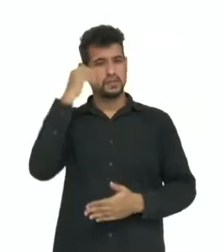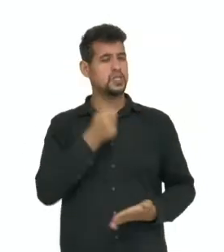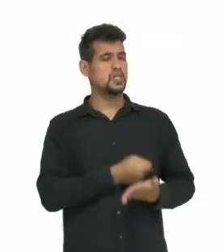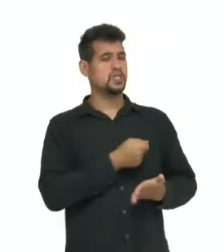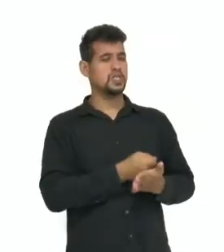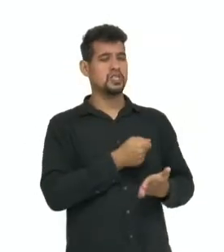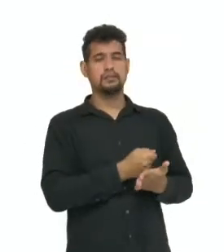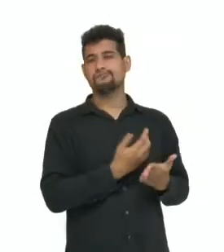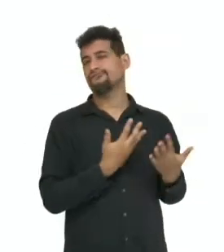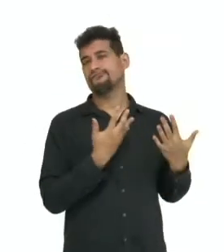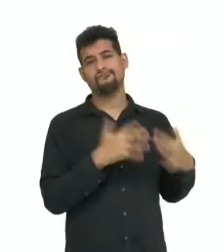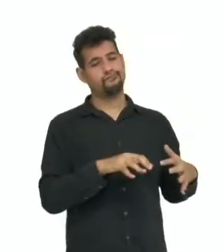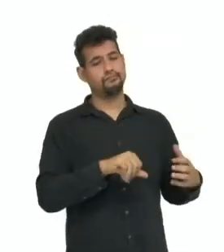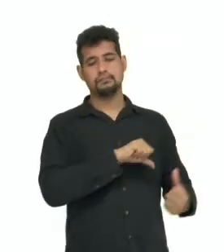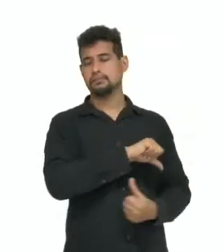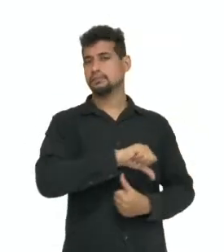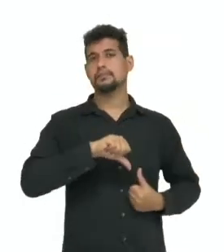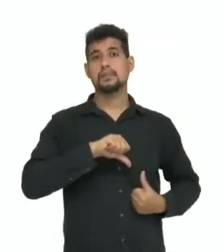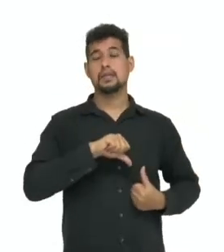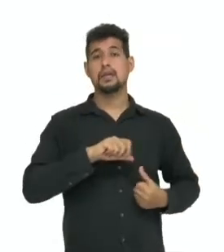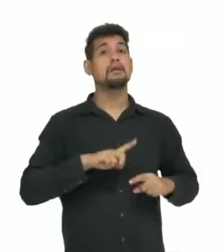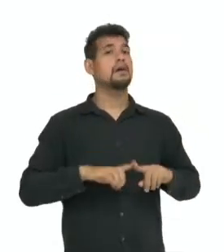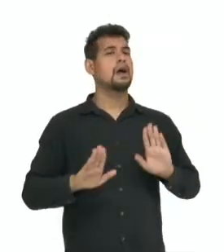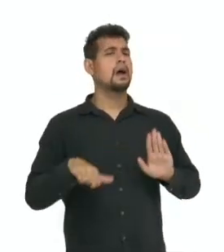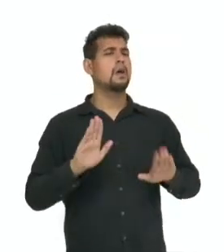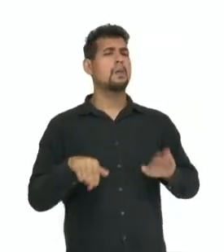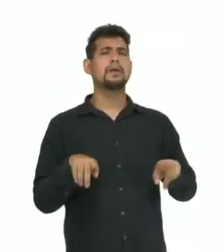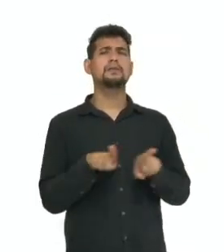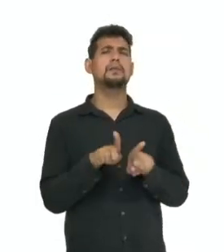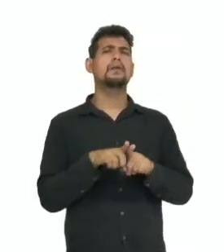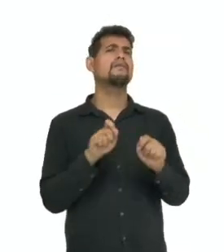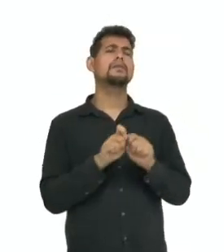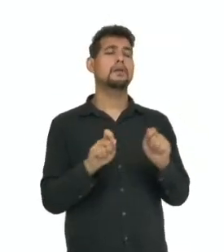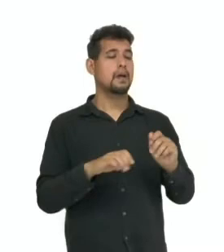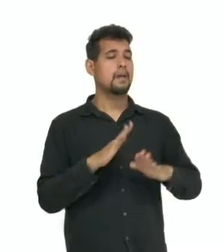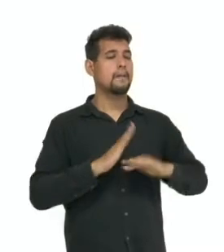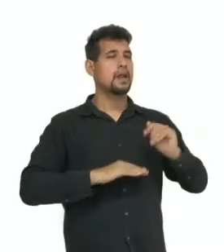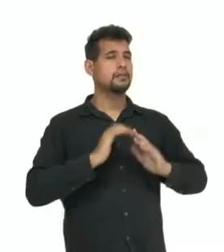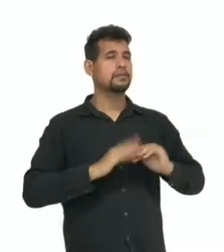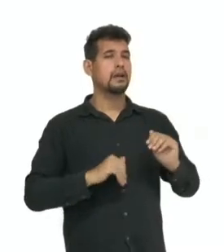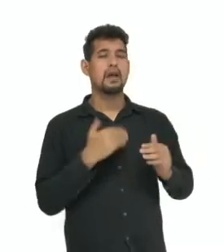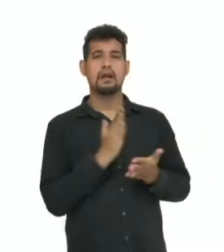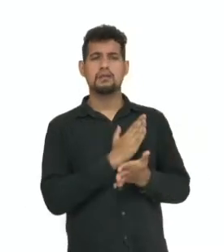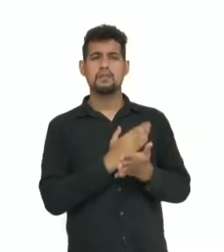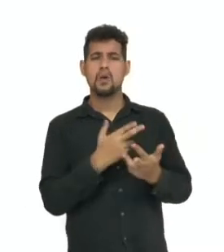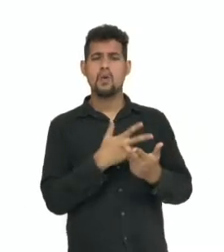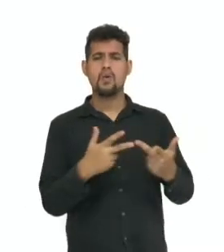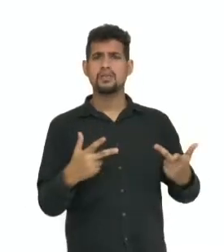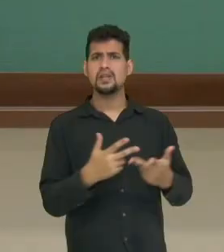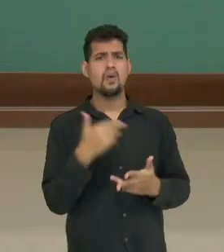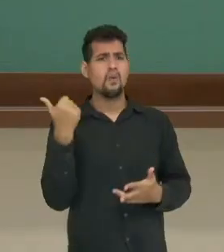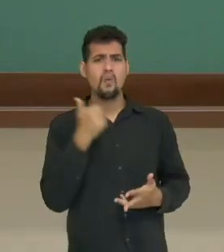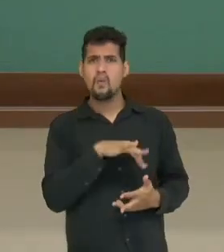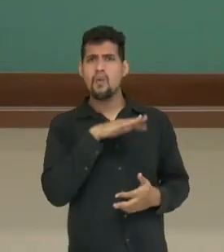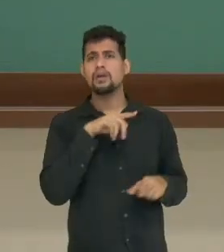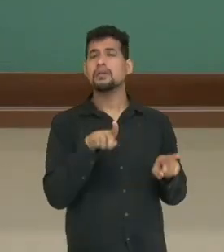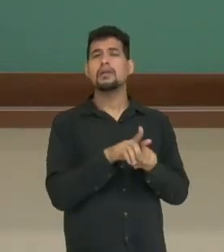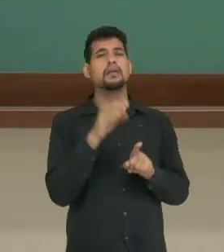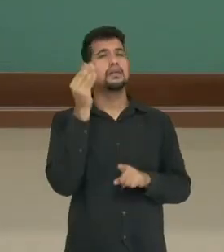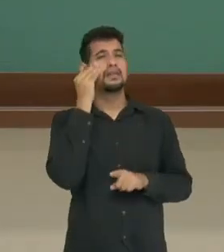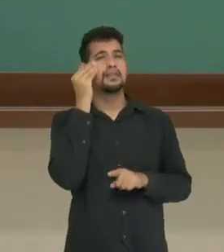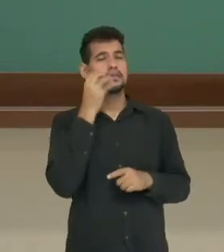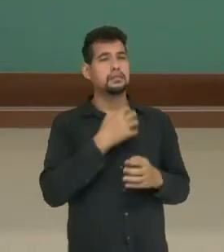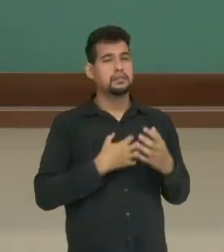contra essa transição. E alguns deles passaram, inclusive, a praticar atos de terrorismo, como na tentativa